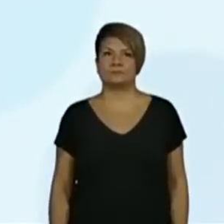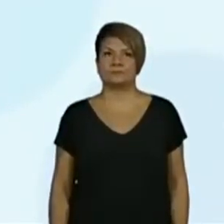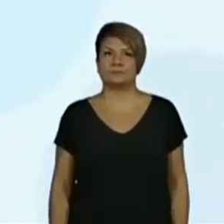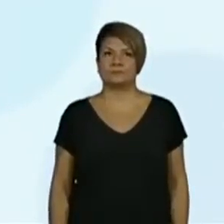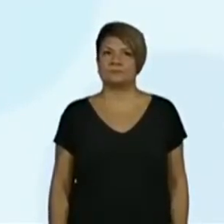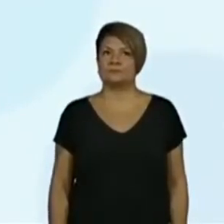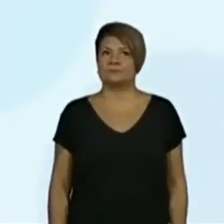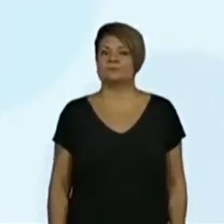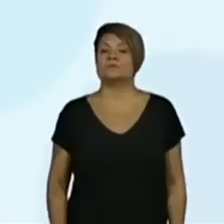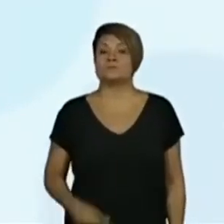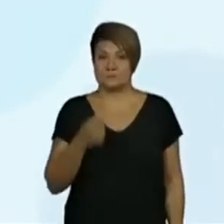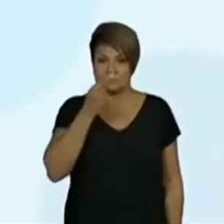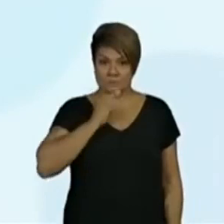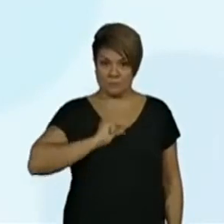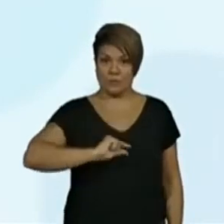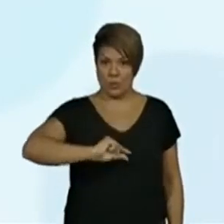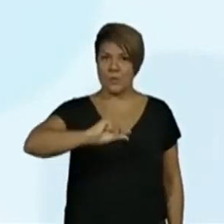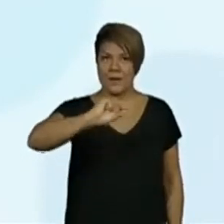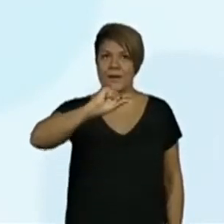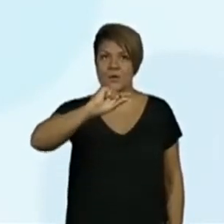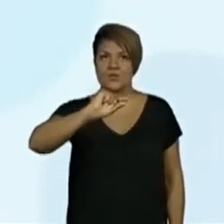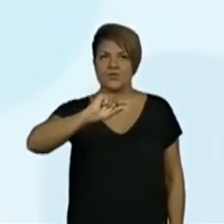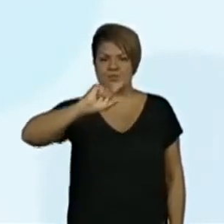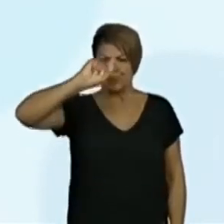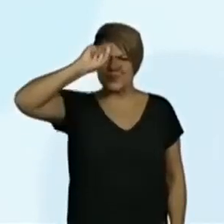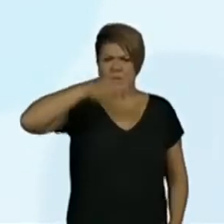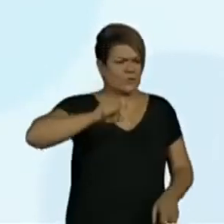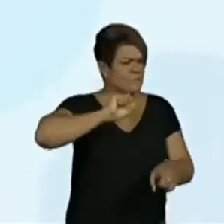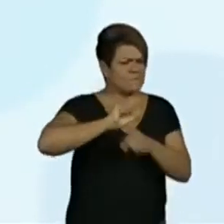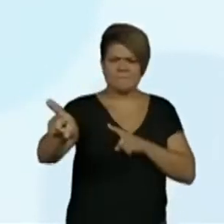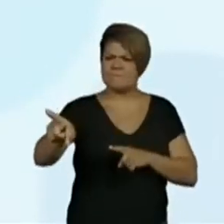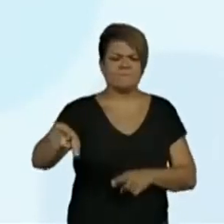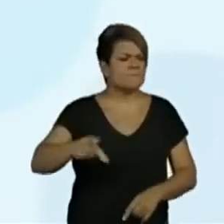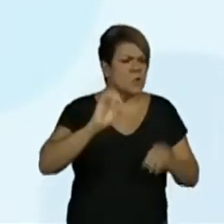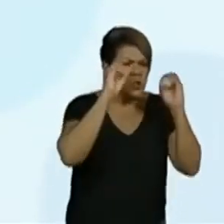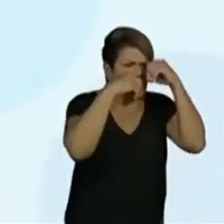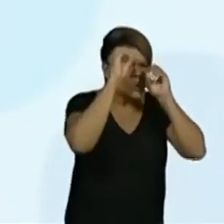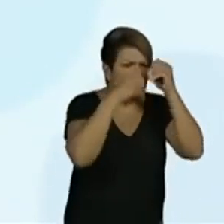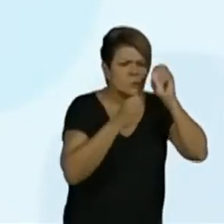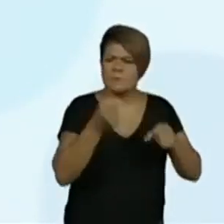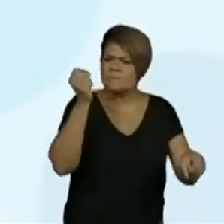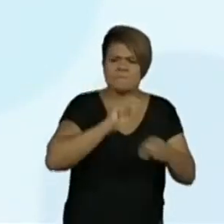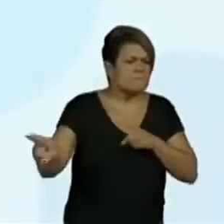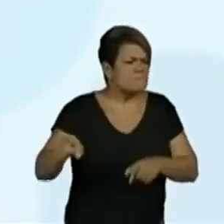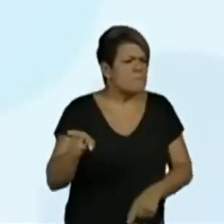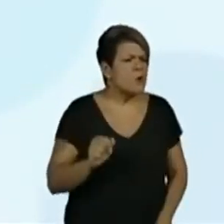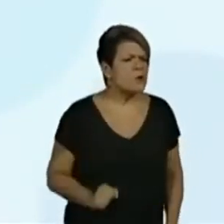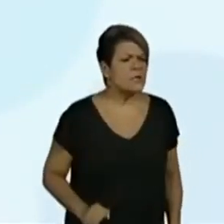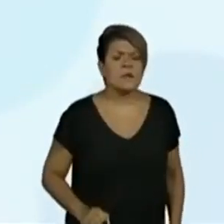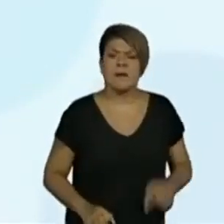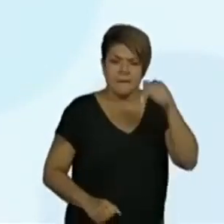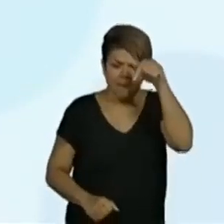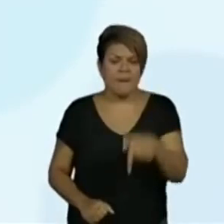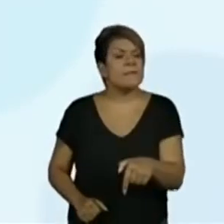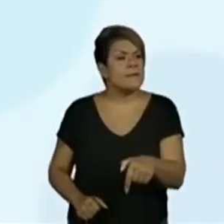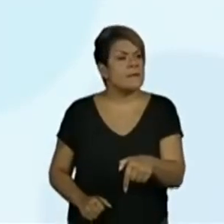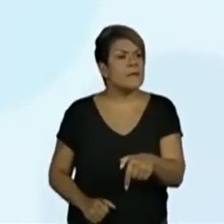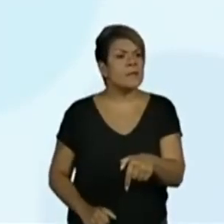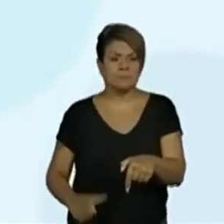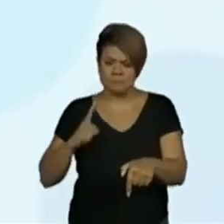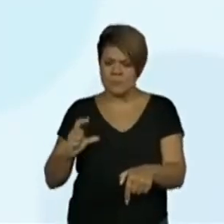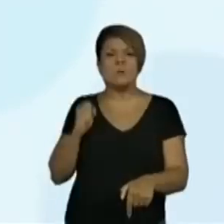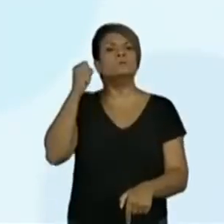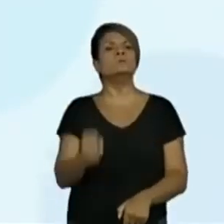O mago mandou o noturno embora, lembrando-o, neste reino, há um guardião